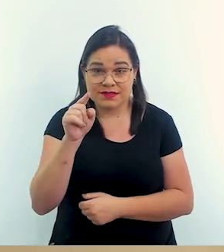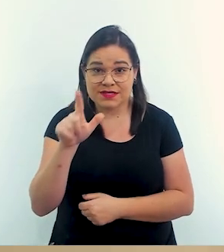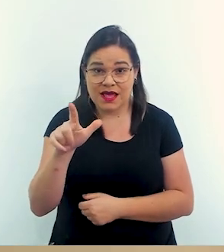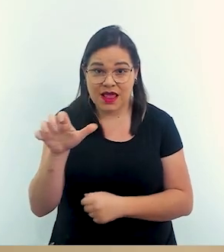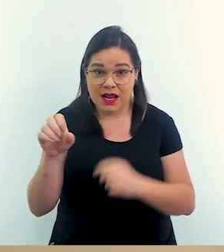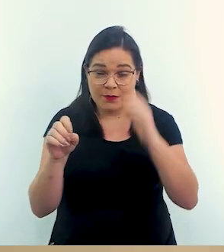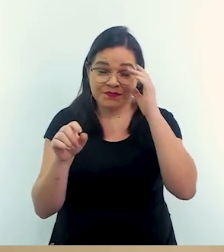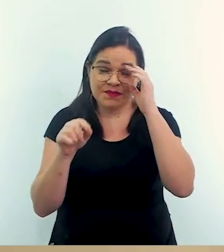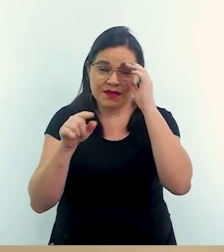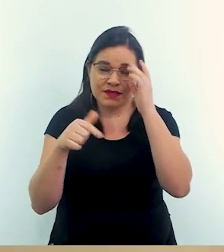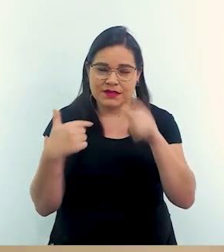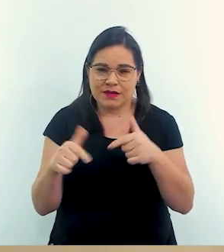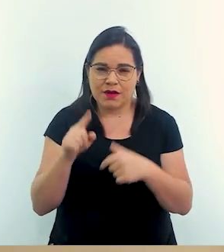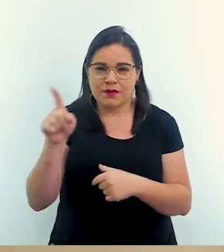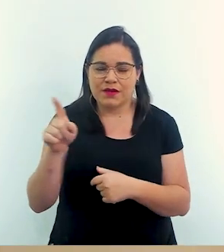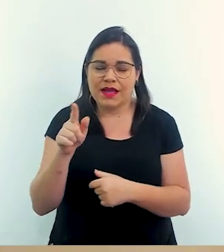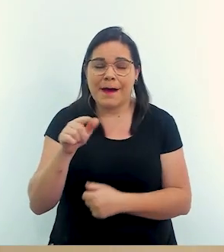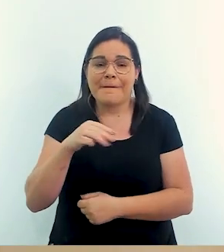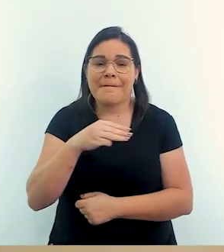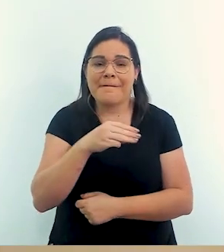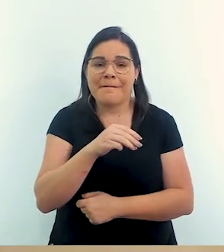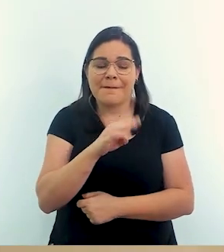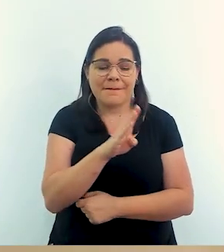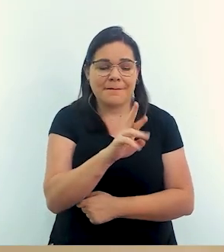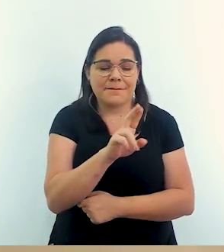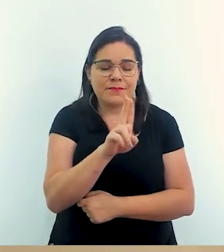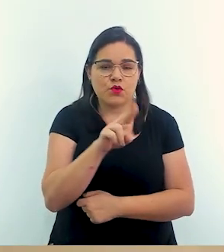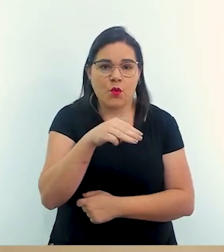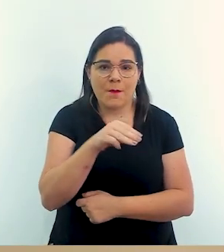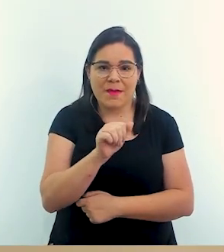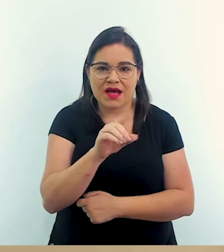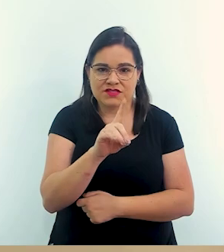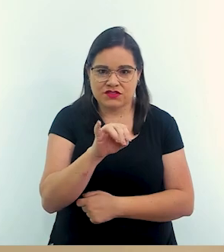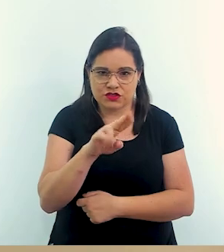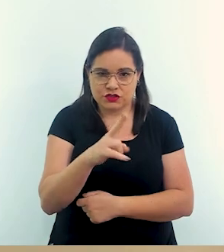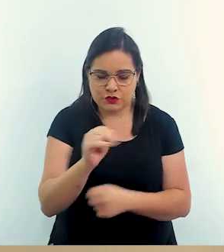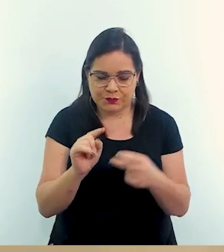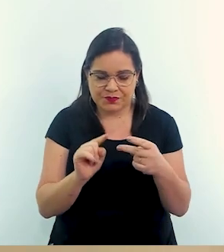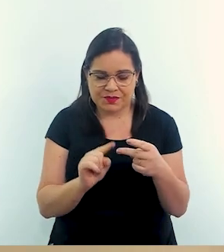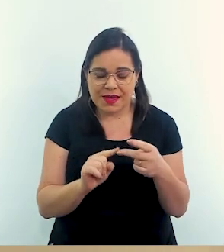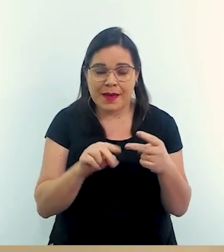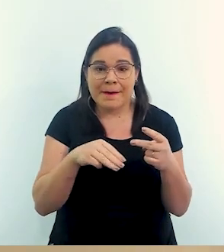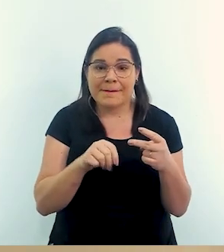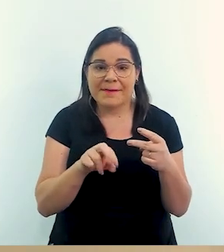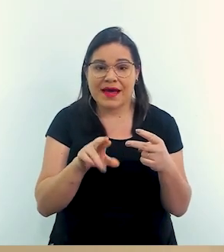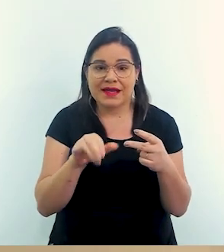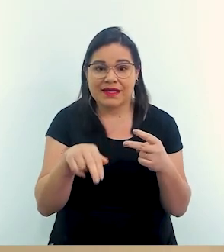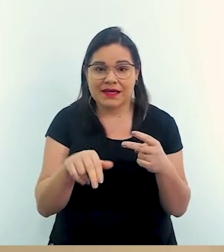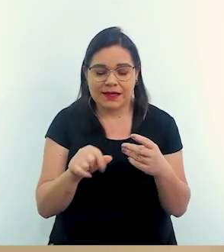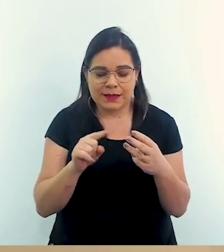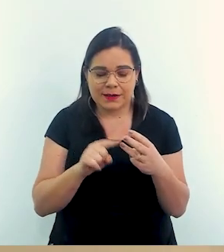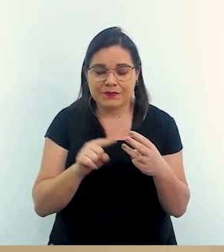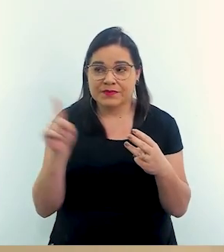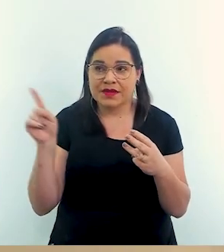você, Léo, você atuou, né, em Brumadinho, em Mariana, você esteve em Moçambique, na Turquia,